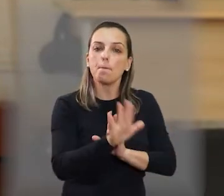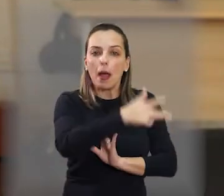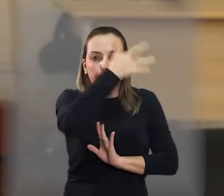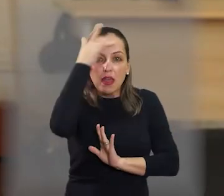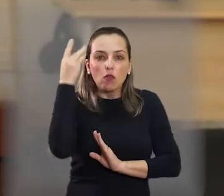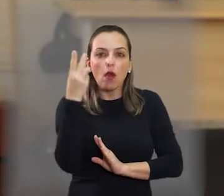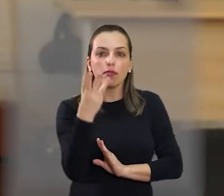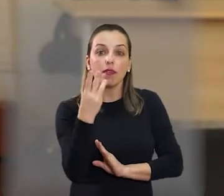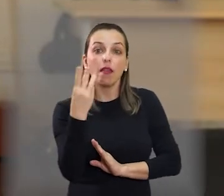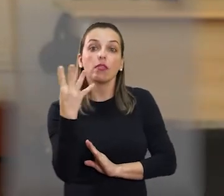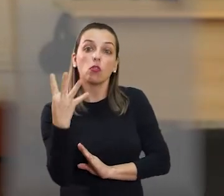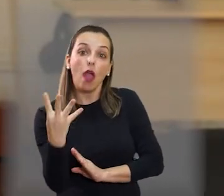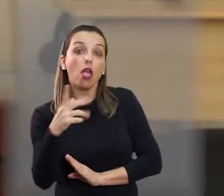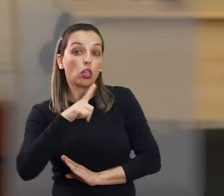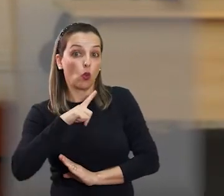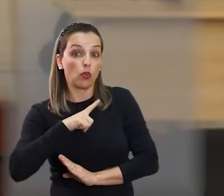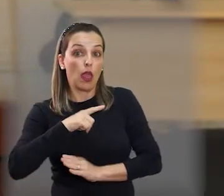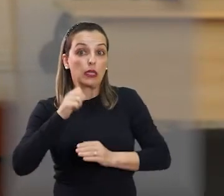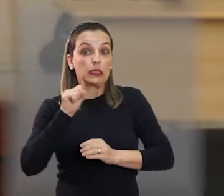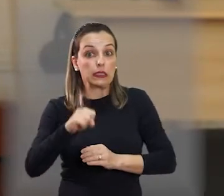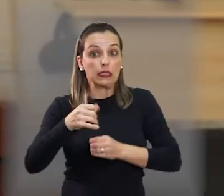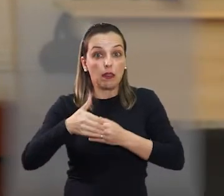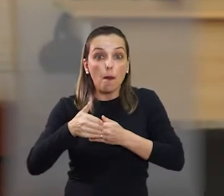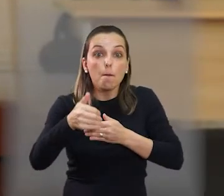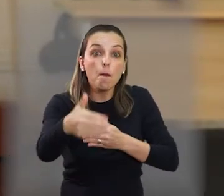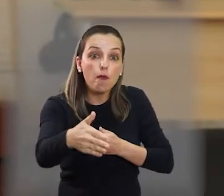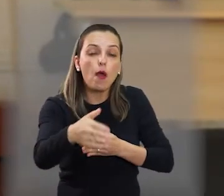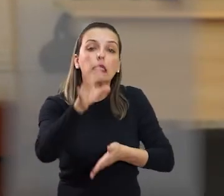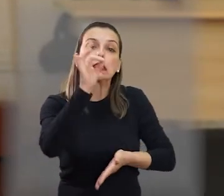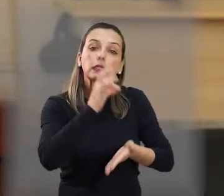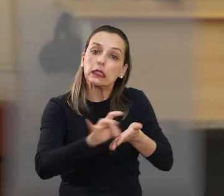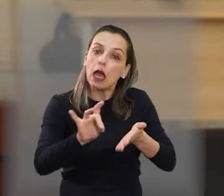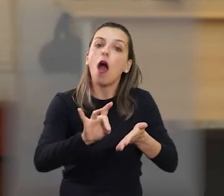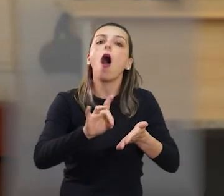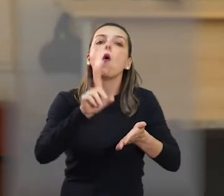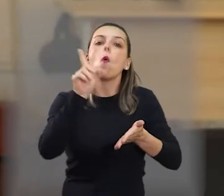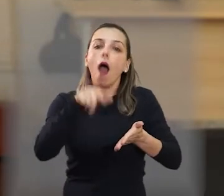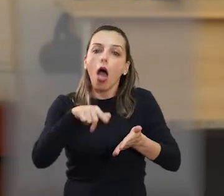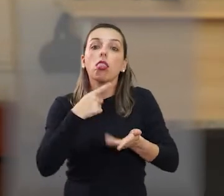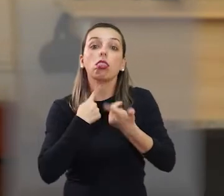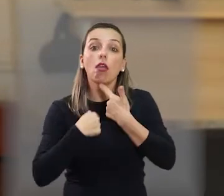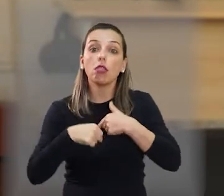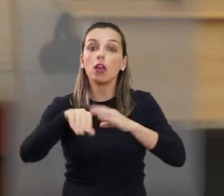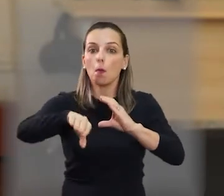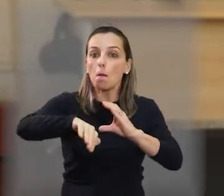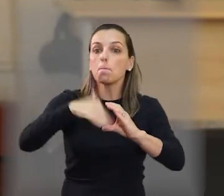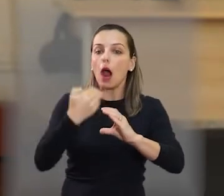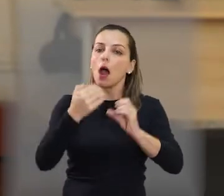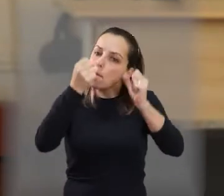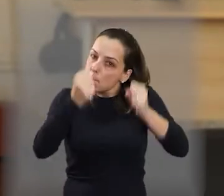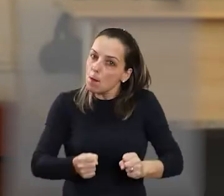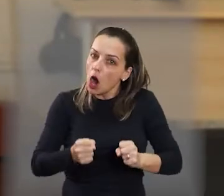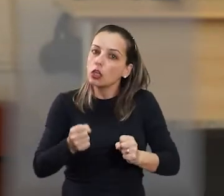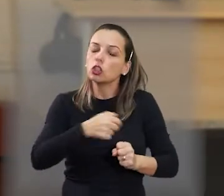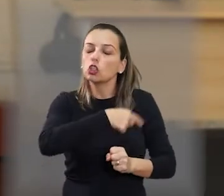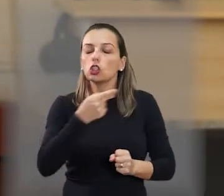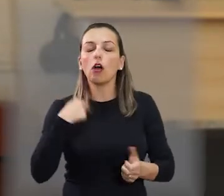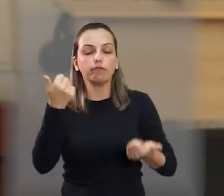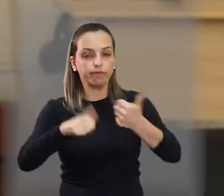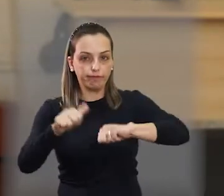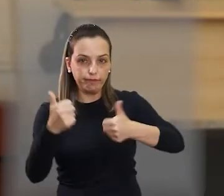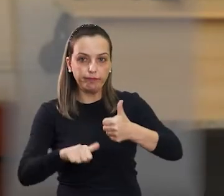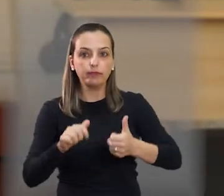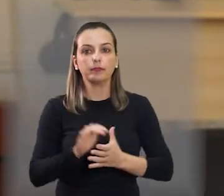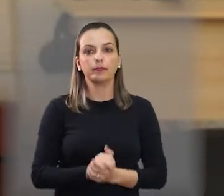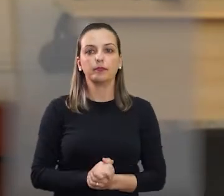34 pessoas inscritas, né? As inscrições já foram encerradas, mas se alguém ainda tiver interesse, é só nos procurar por